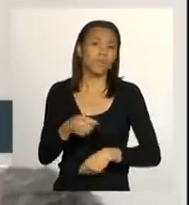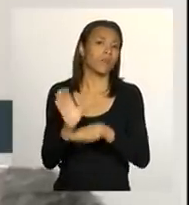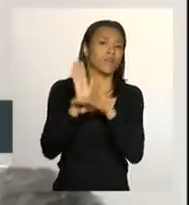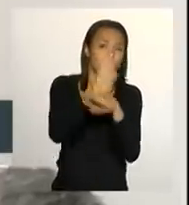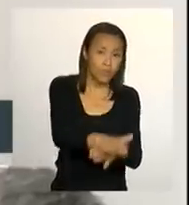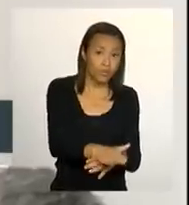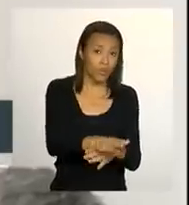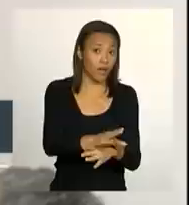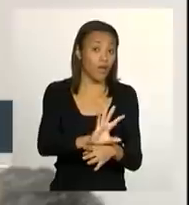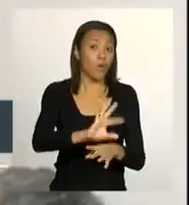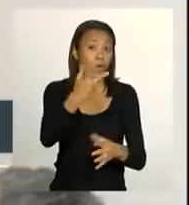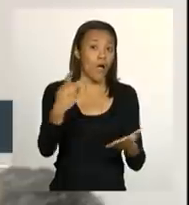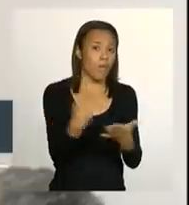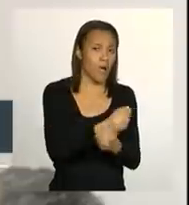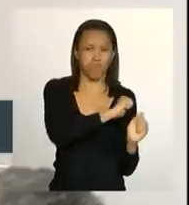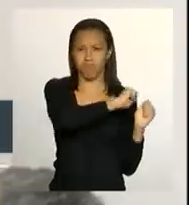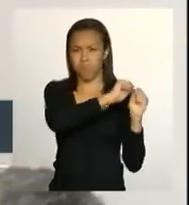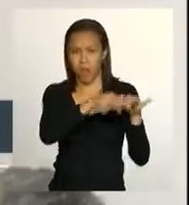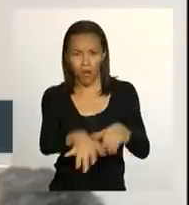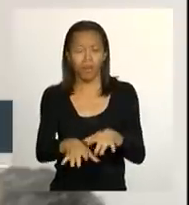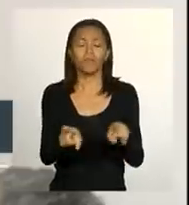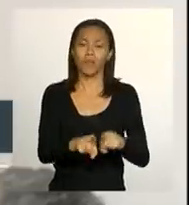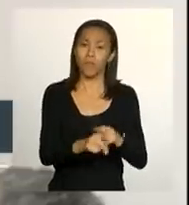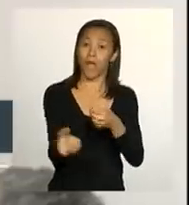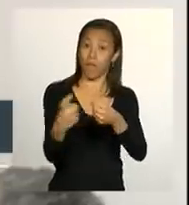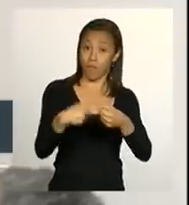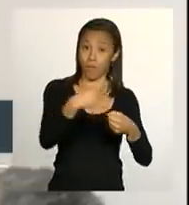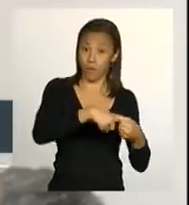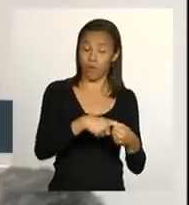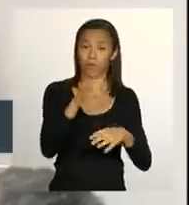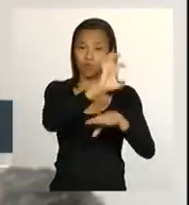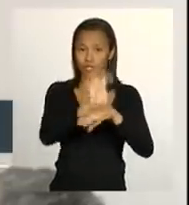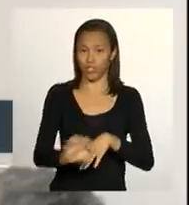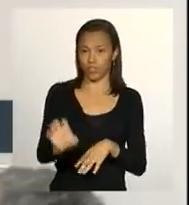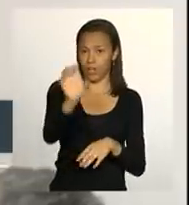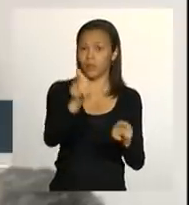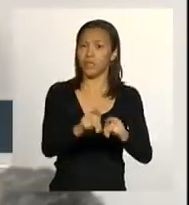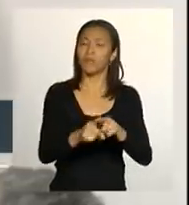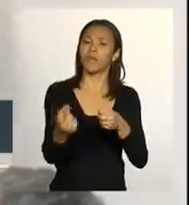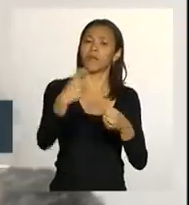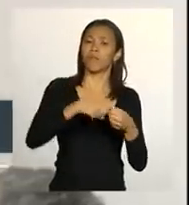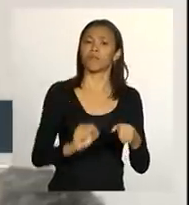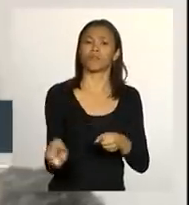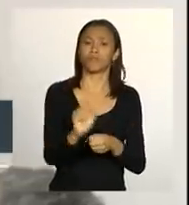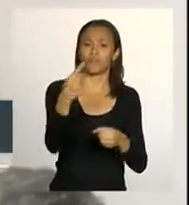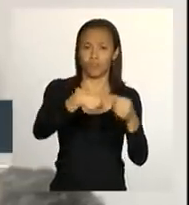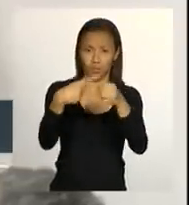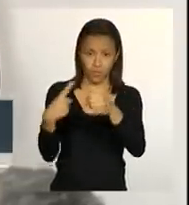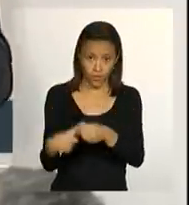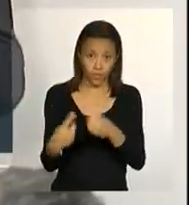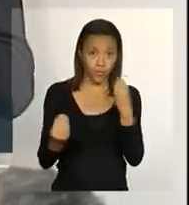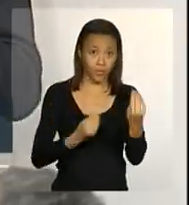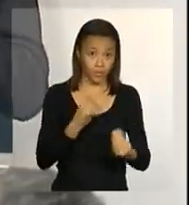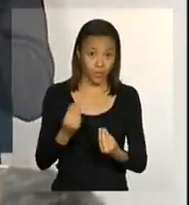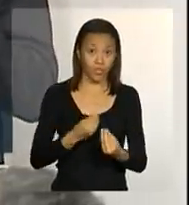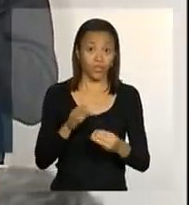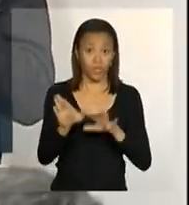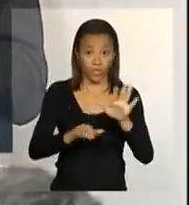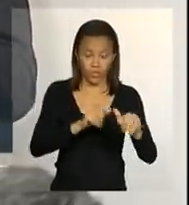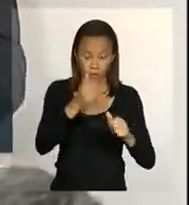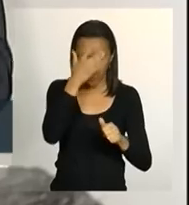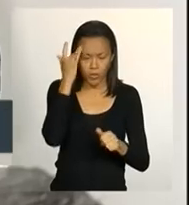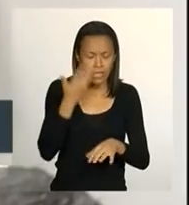uma grande cooperação com os estados e com os municípios, com as secretarias estaduais e municipais, com o protocolo de acionamento, recrutamento